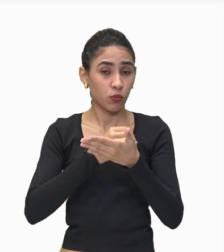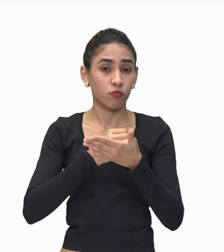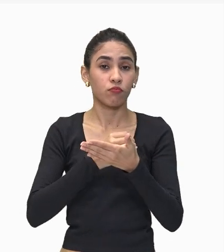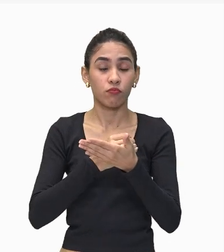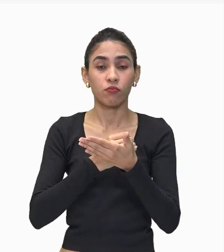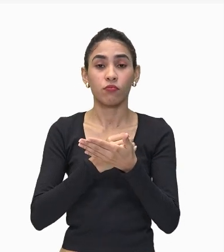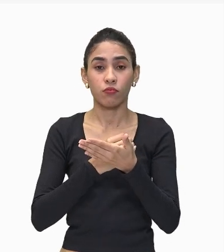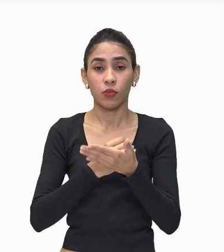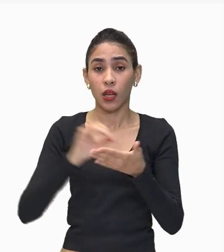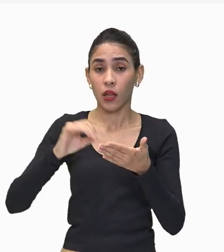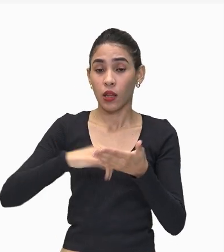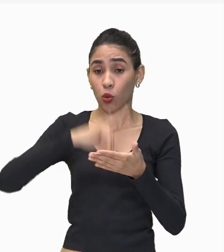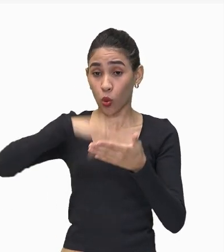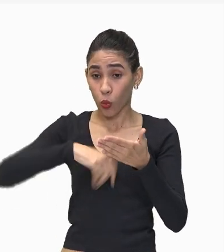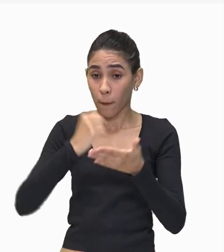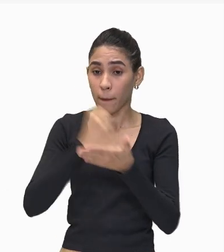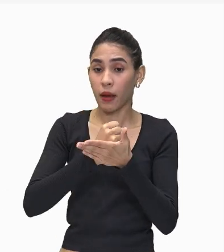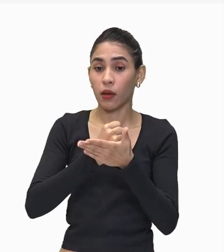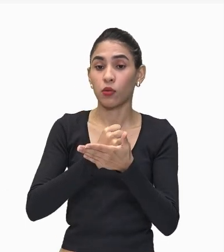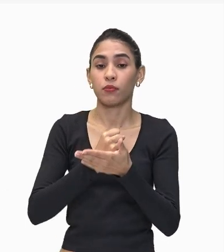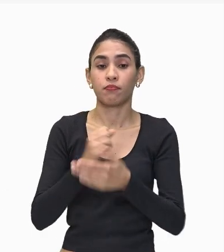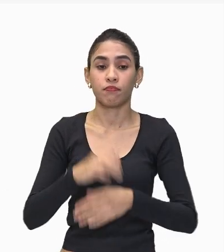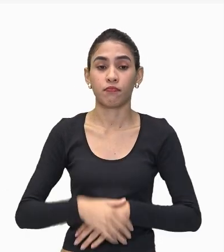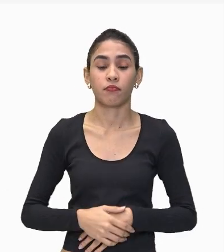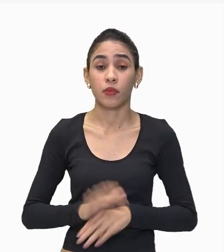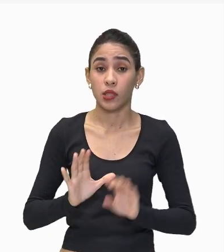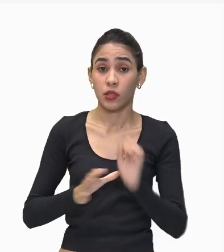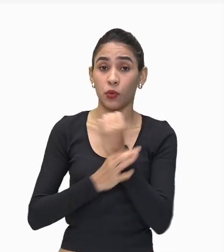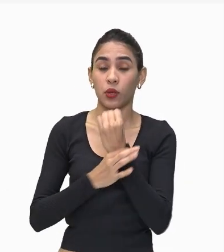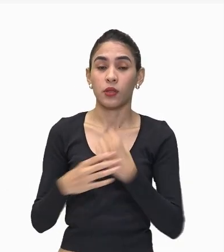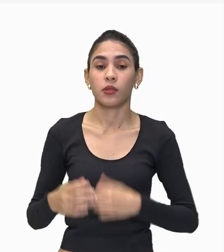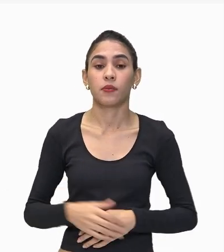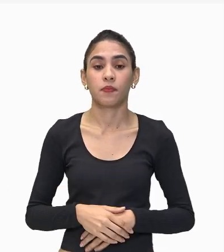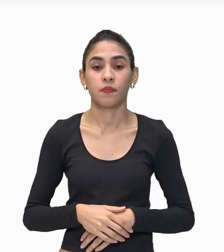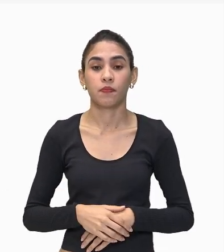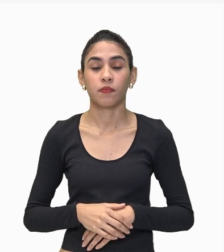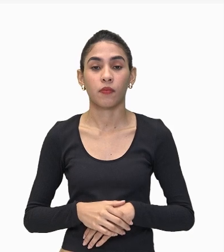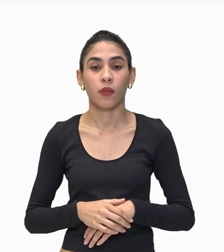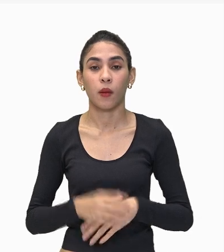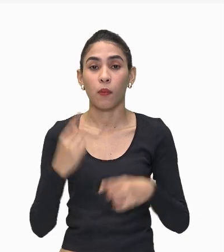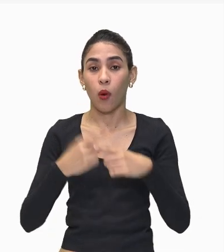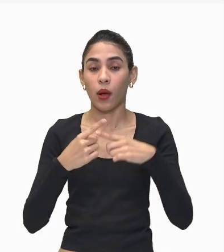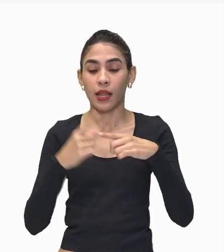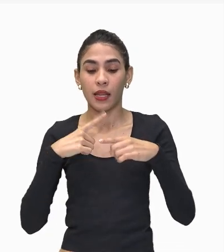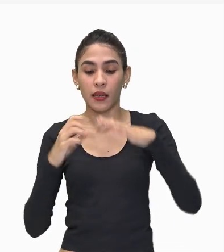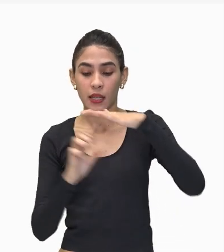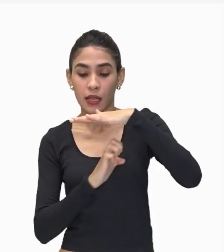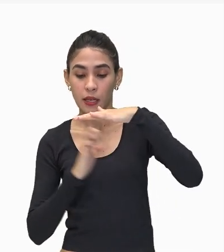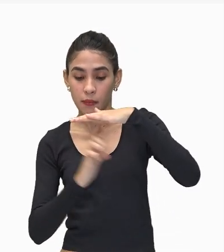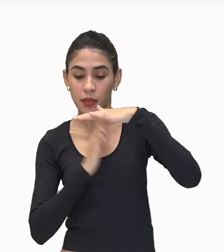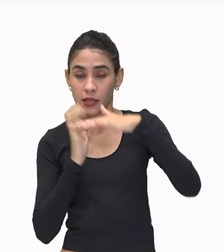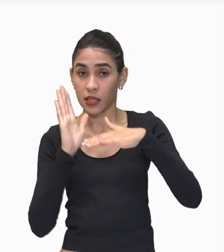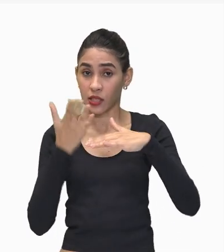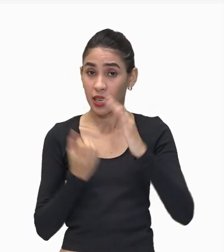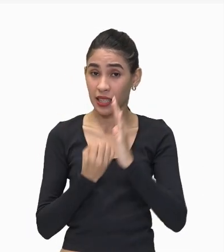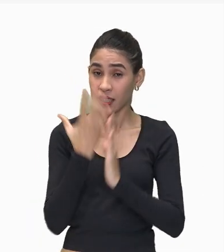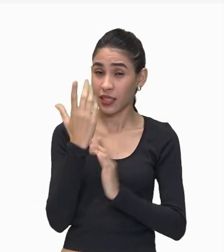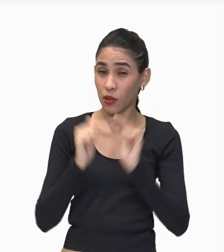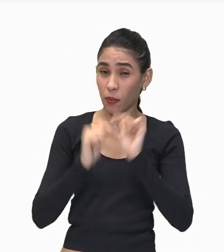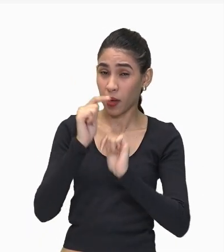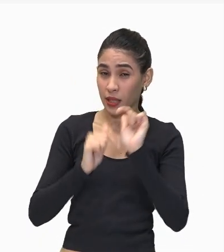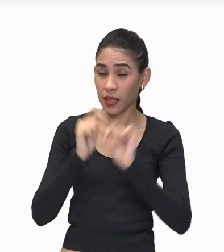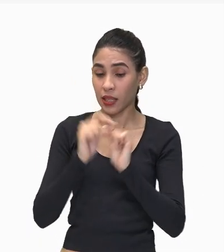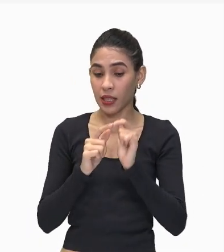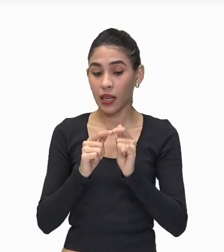verde Nesse caso São fábricas Que já produzem ali Esses produtos Com esse